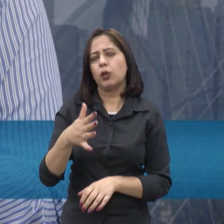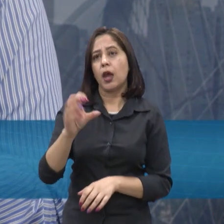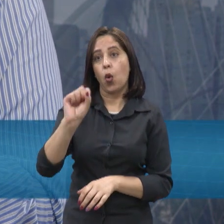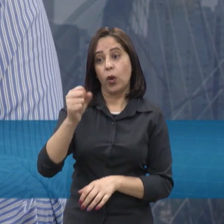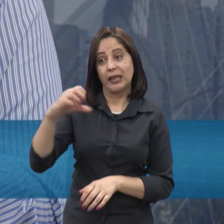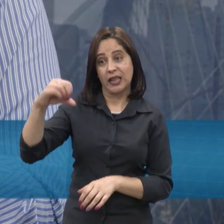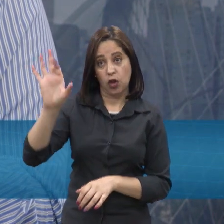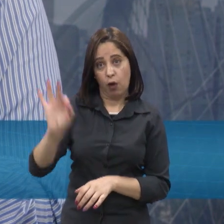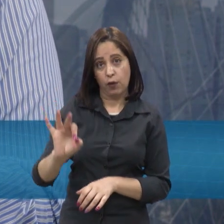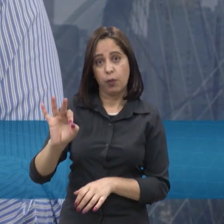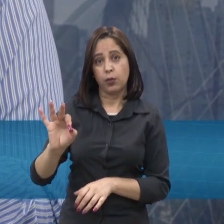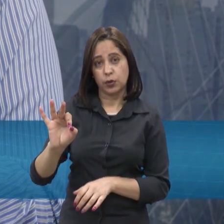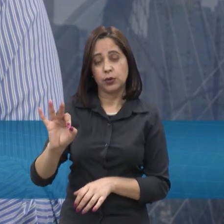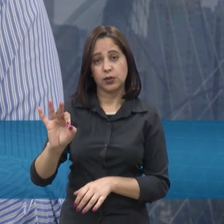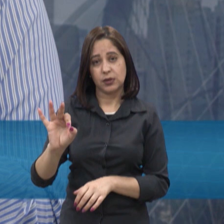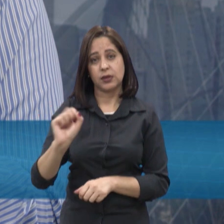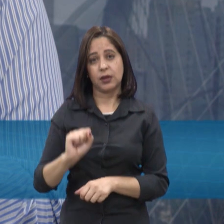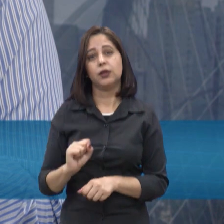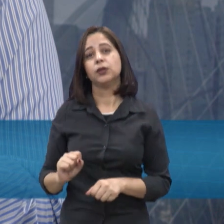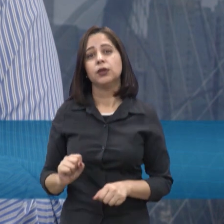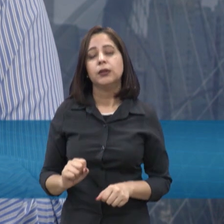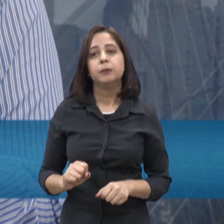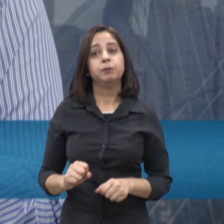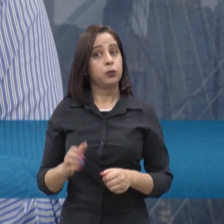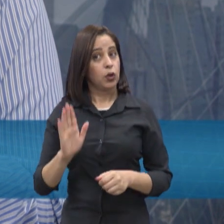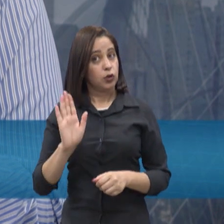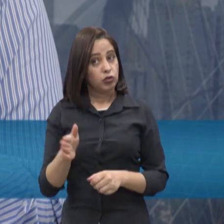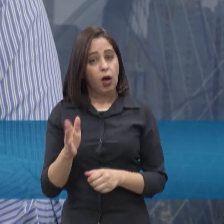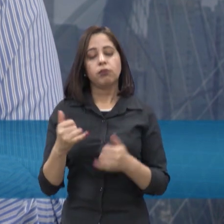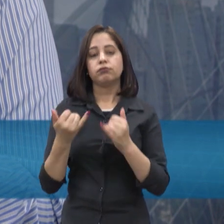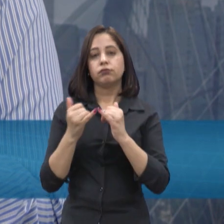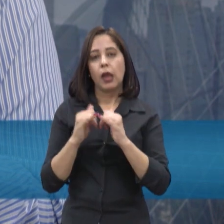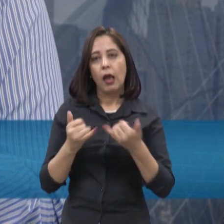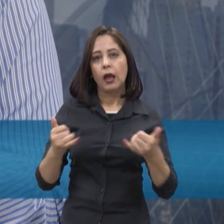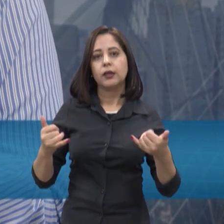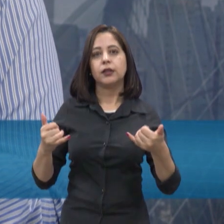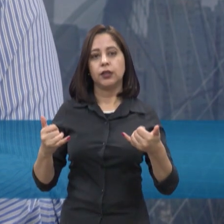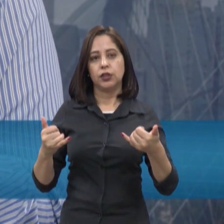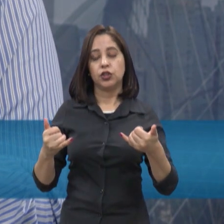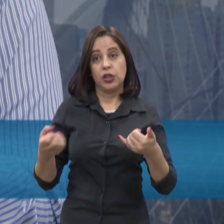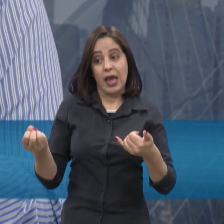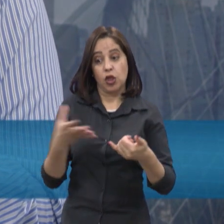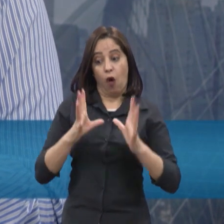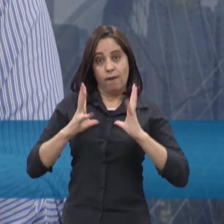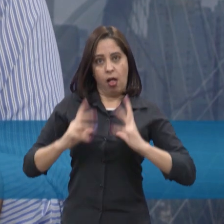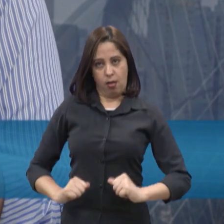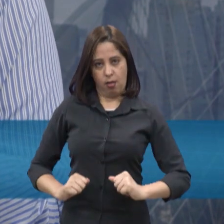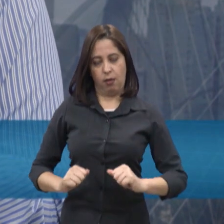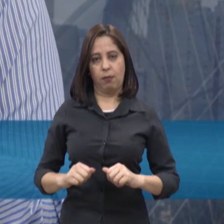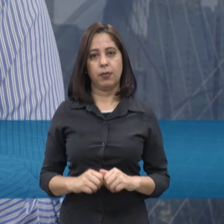% quase de geração renovável, né? Então,